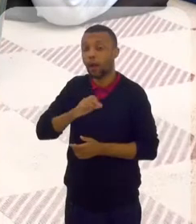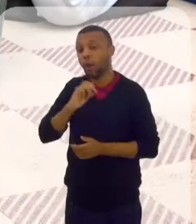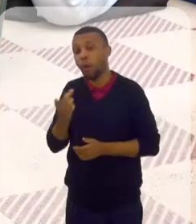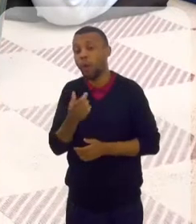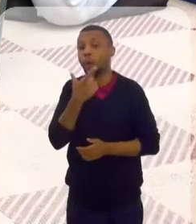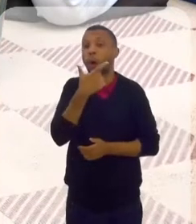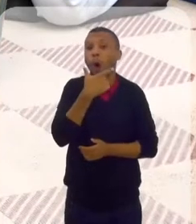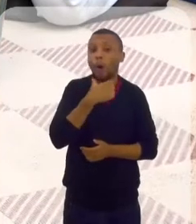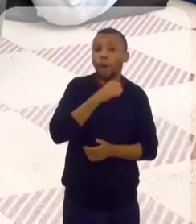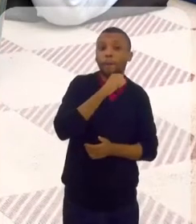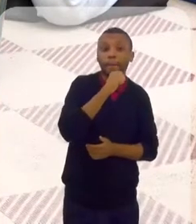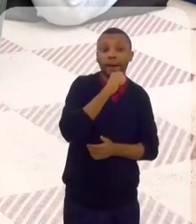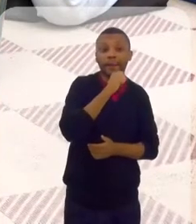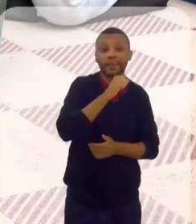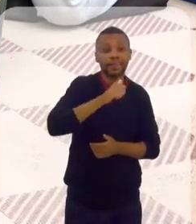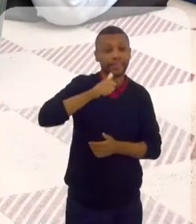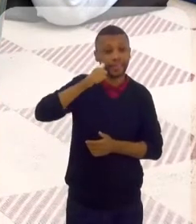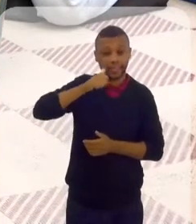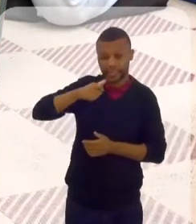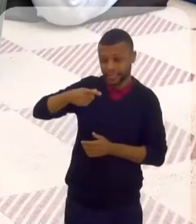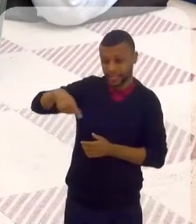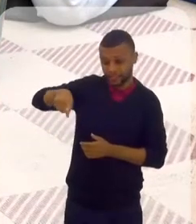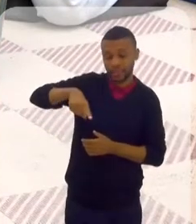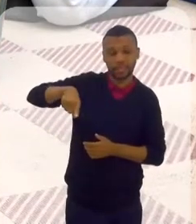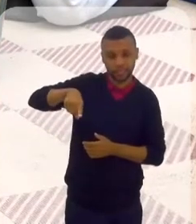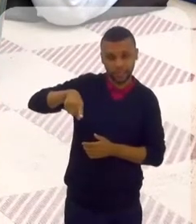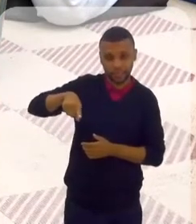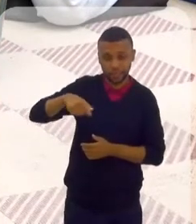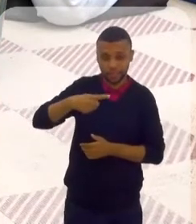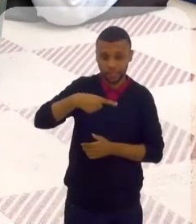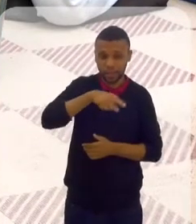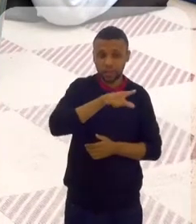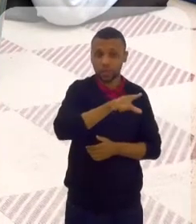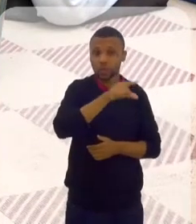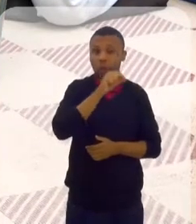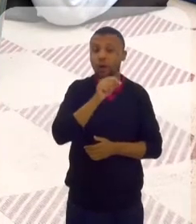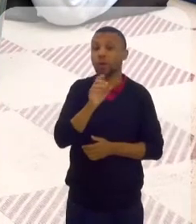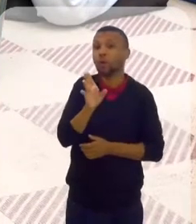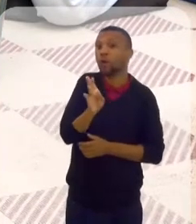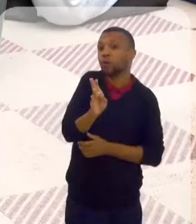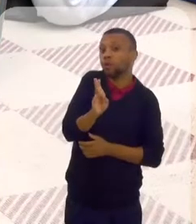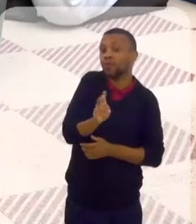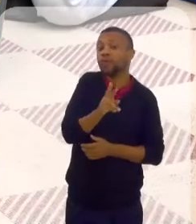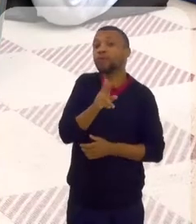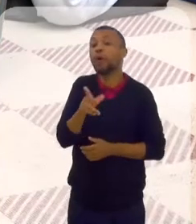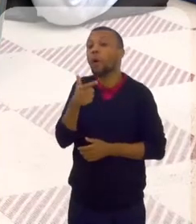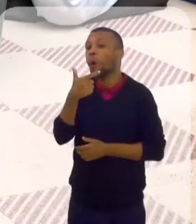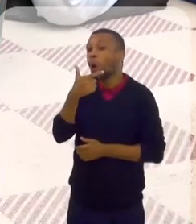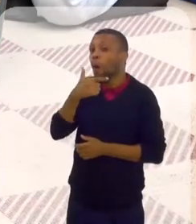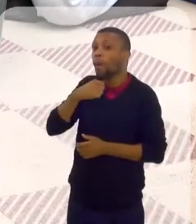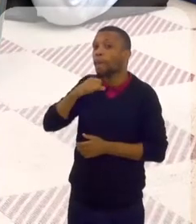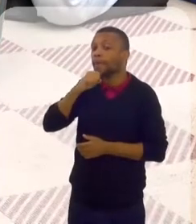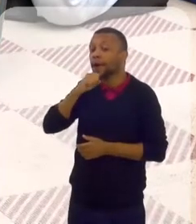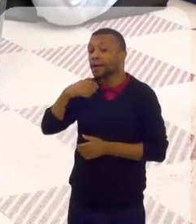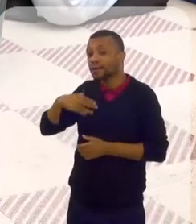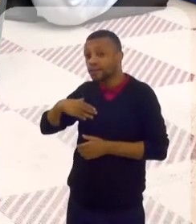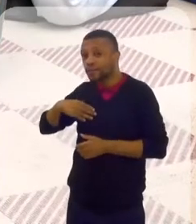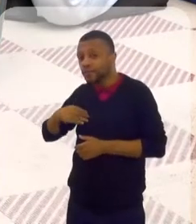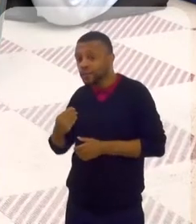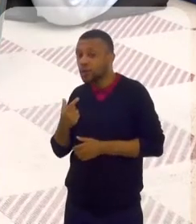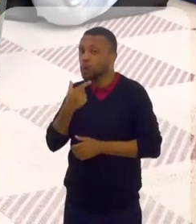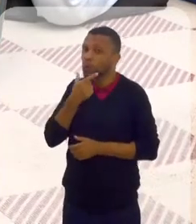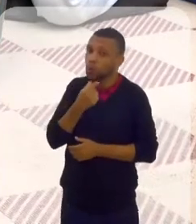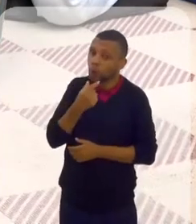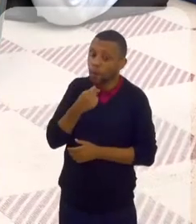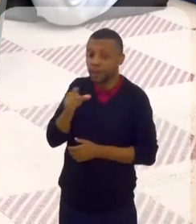filhas mulheres. Eles é que escolhem os noivos. Não o pai dos filhos homens que escolhem uma noiva